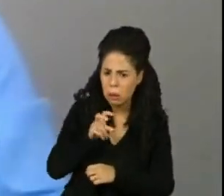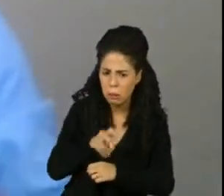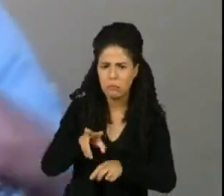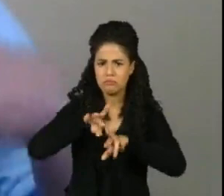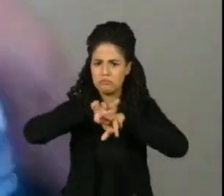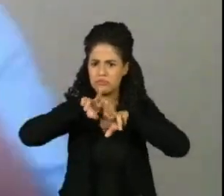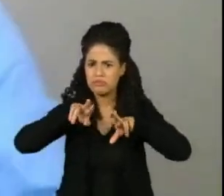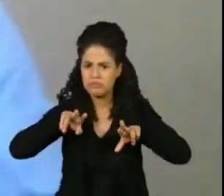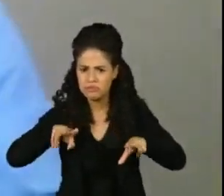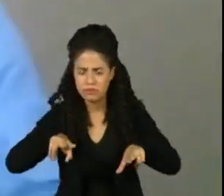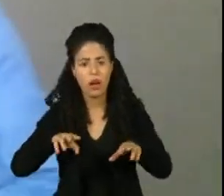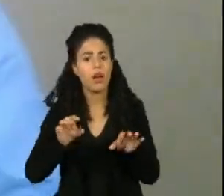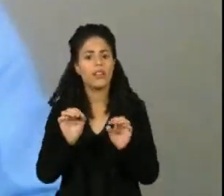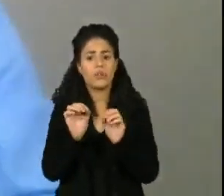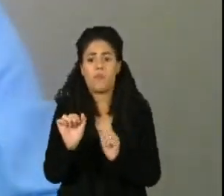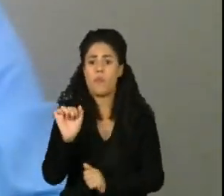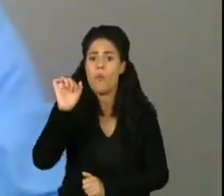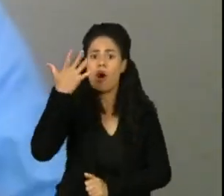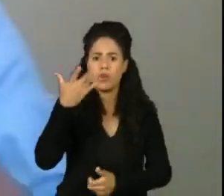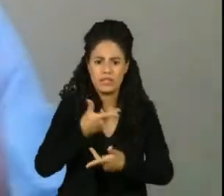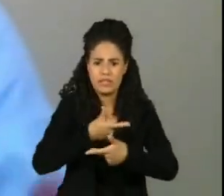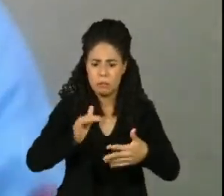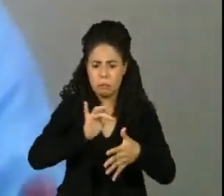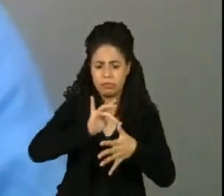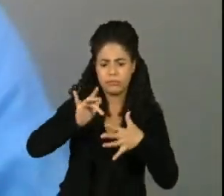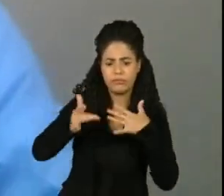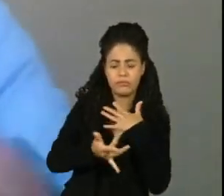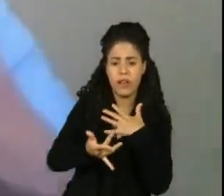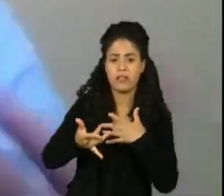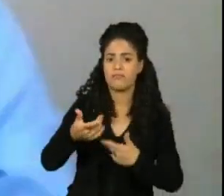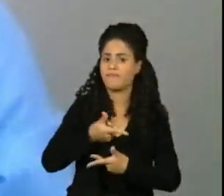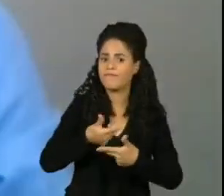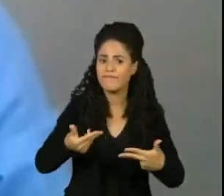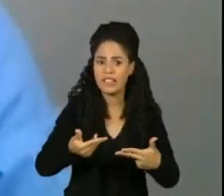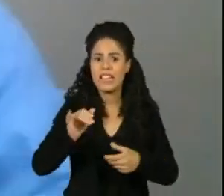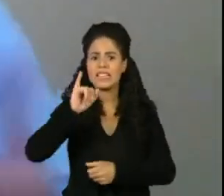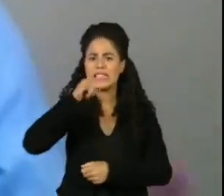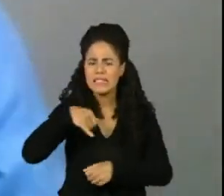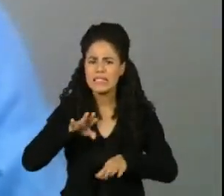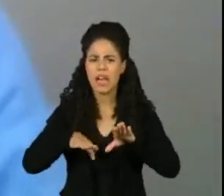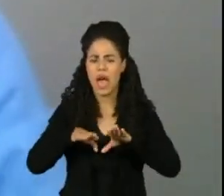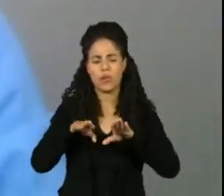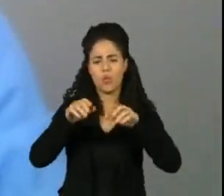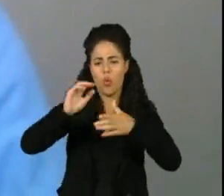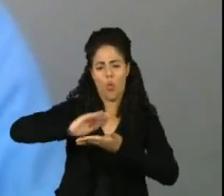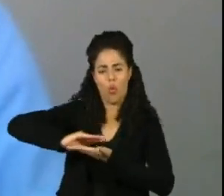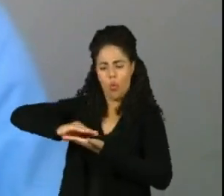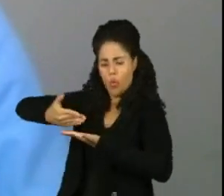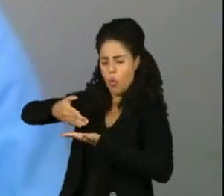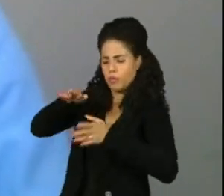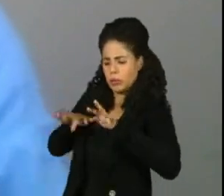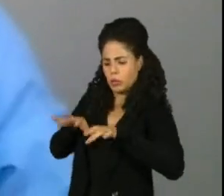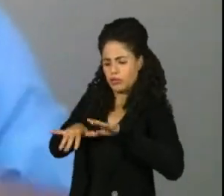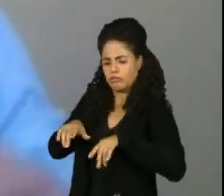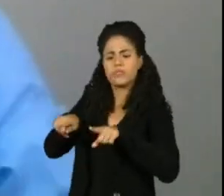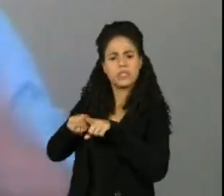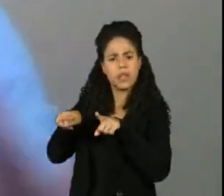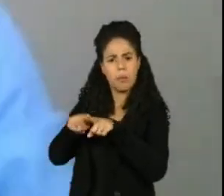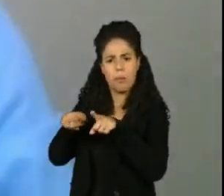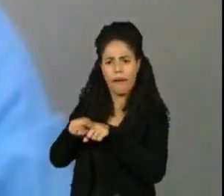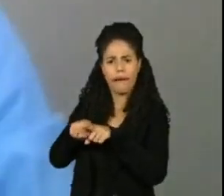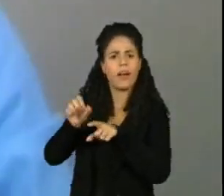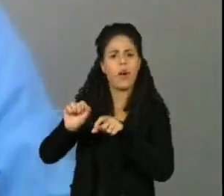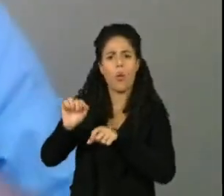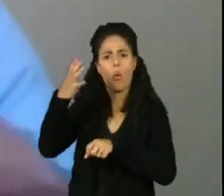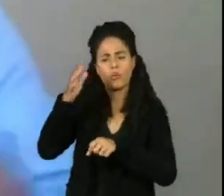autenticação, tanto nas mídias sociais, quanto também no seu computador e afins, e também sistemas de criptografia. Ou seja, se ela puder